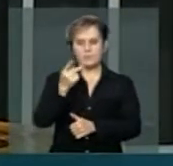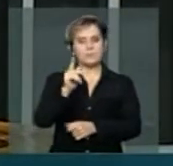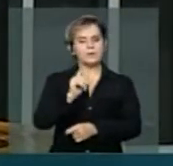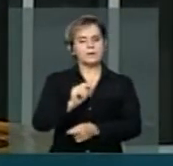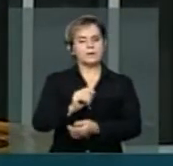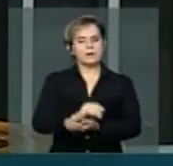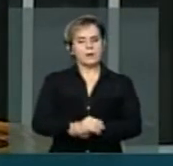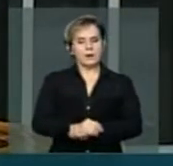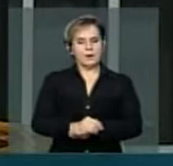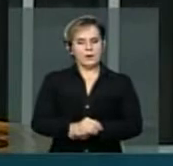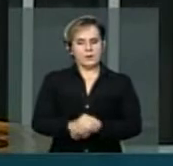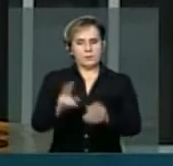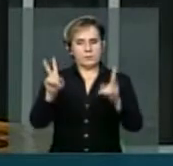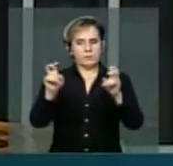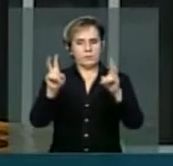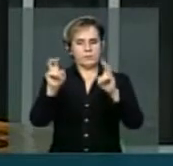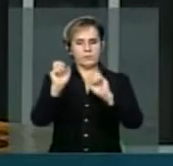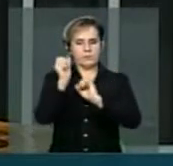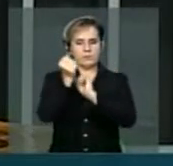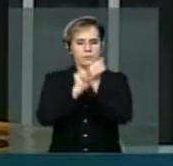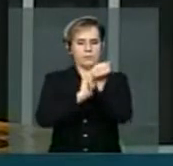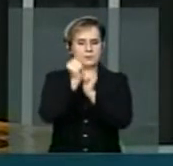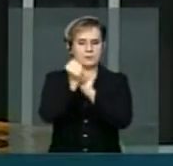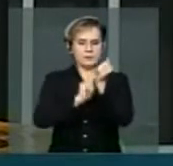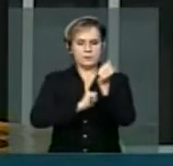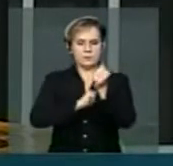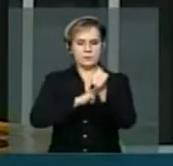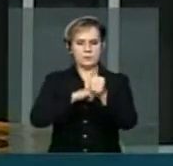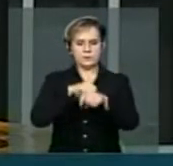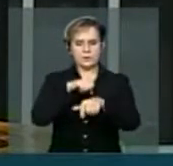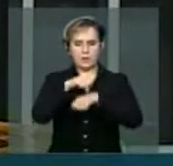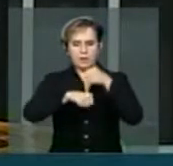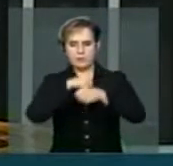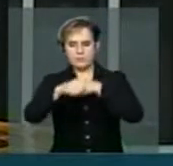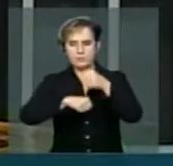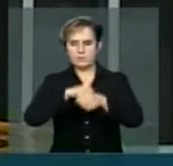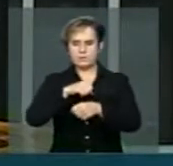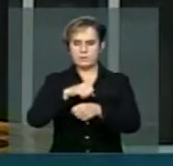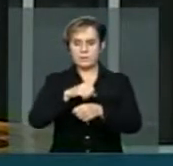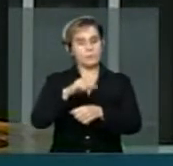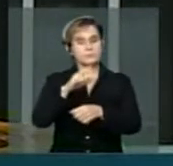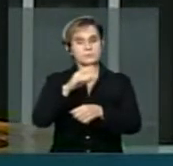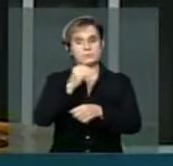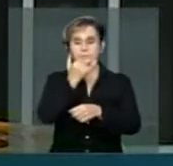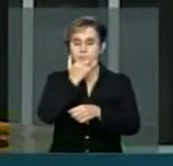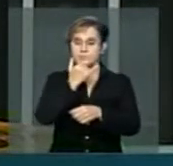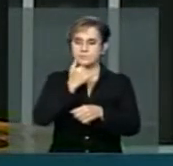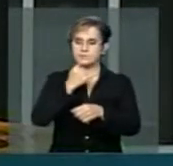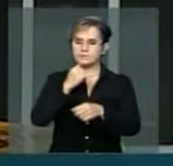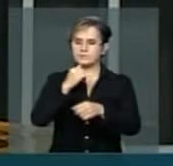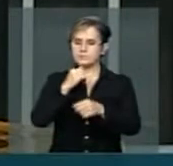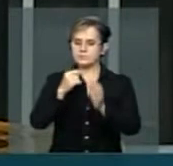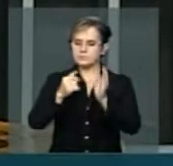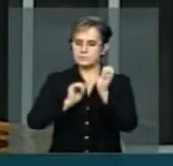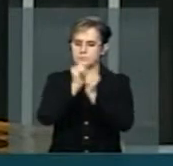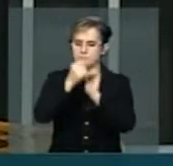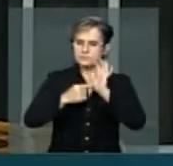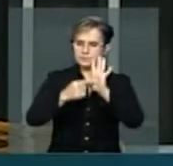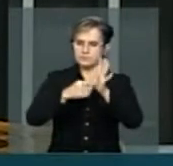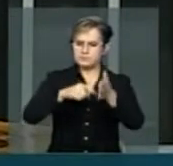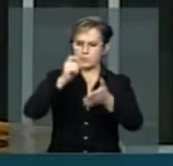sobre a indústria das multas que são